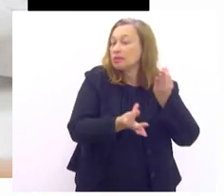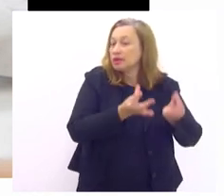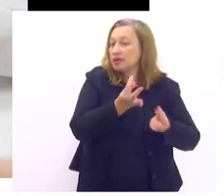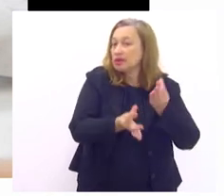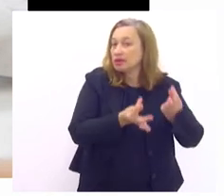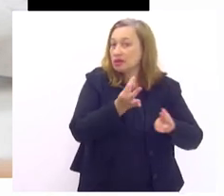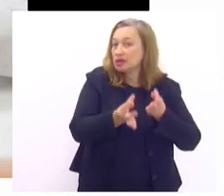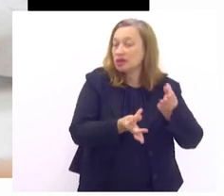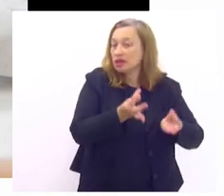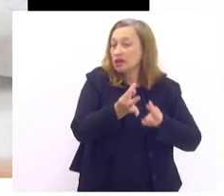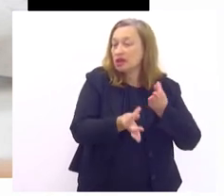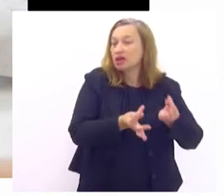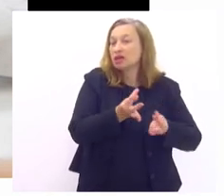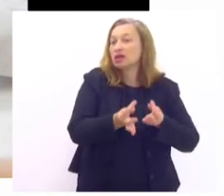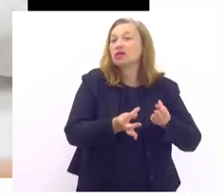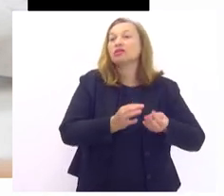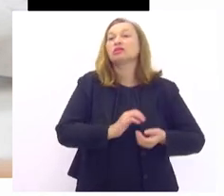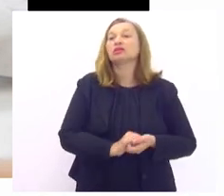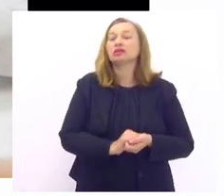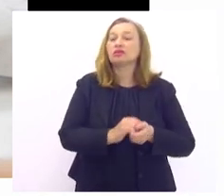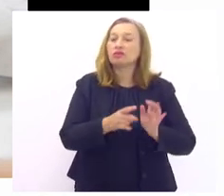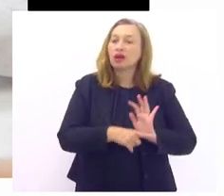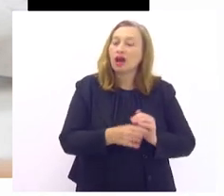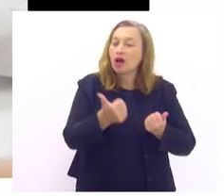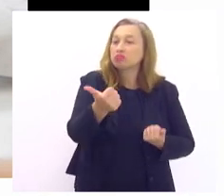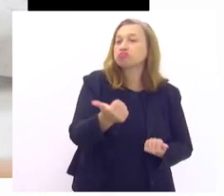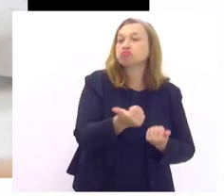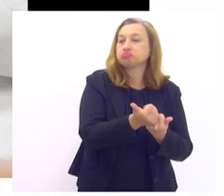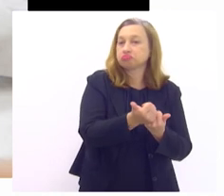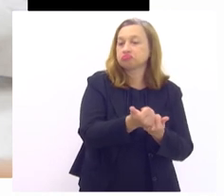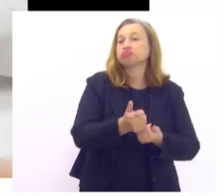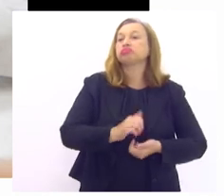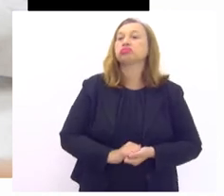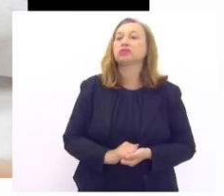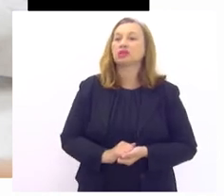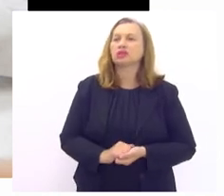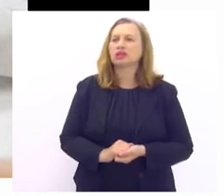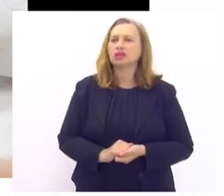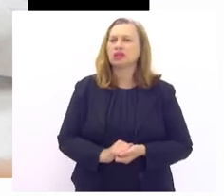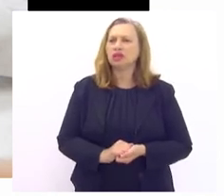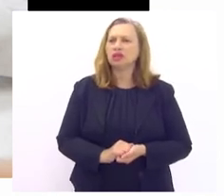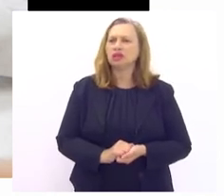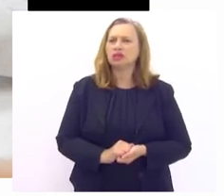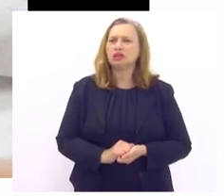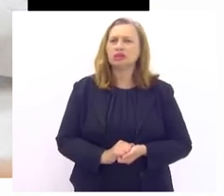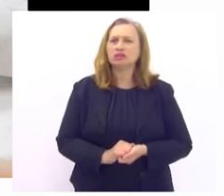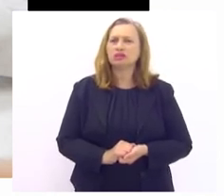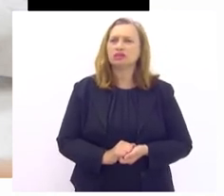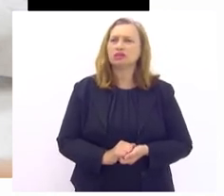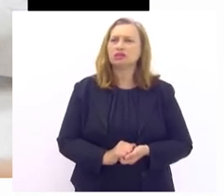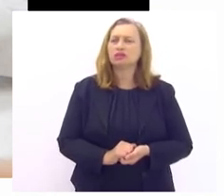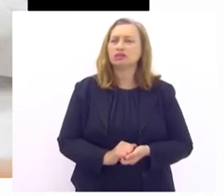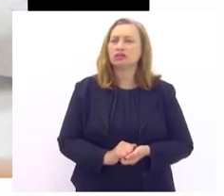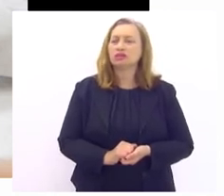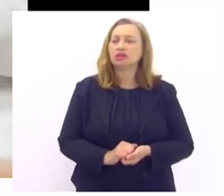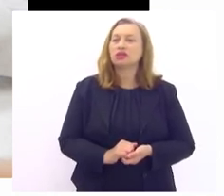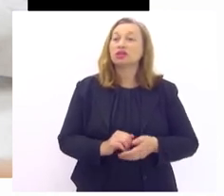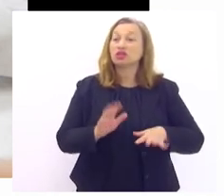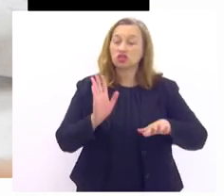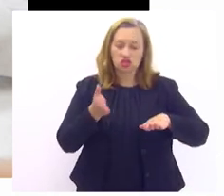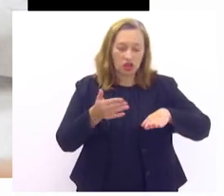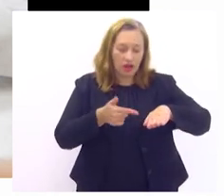de laser né que vão atuar dessa forma pode passar né uma fissura já